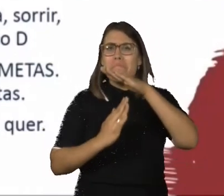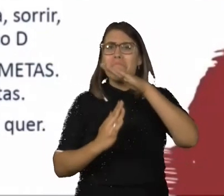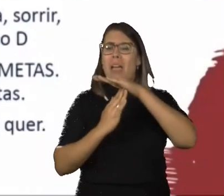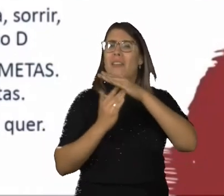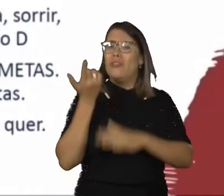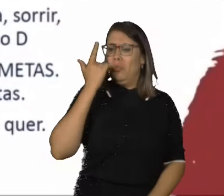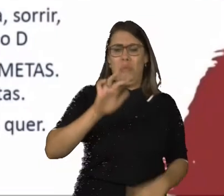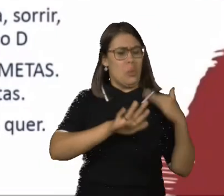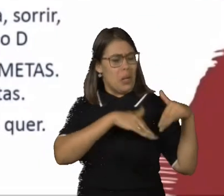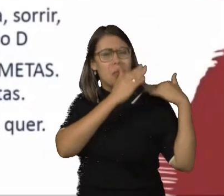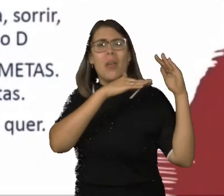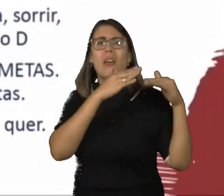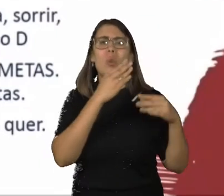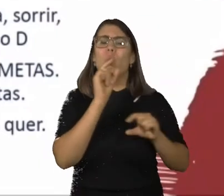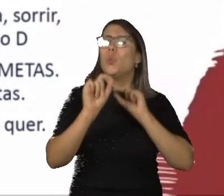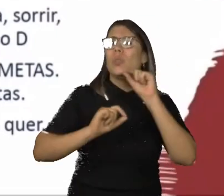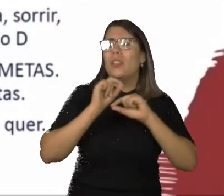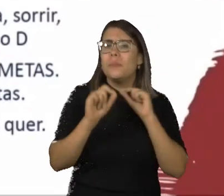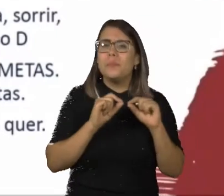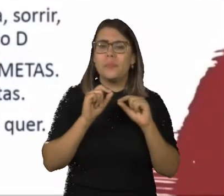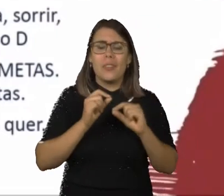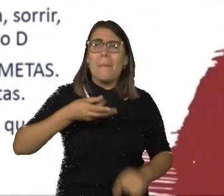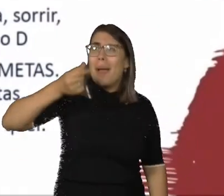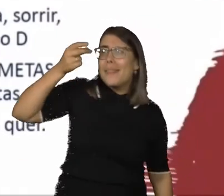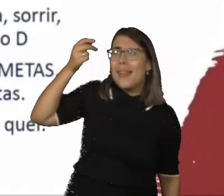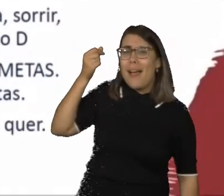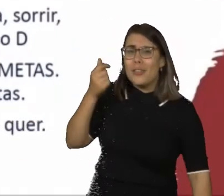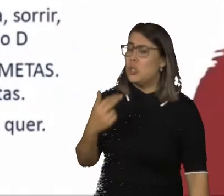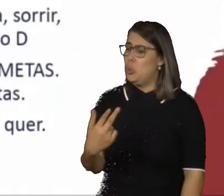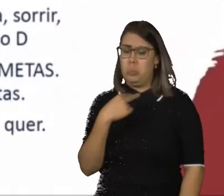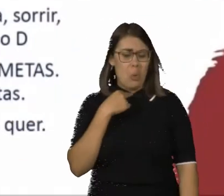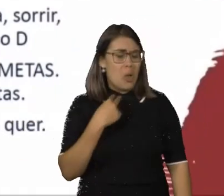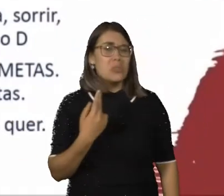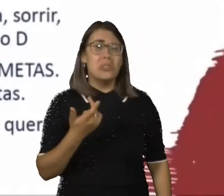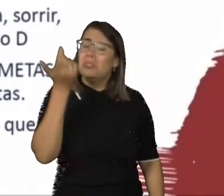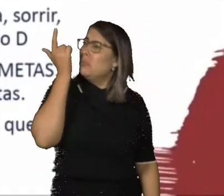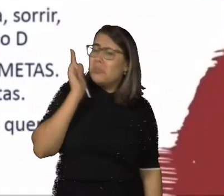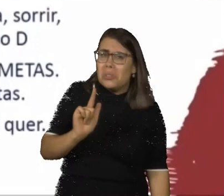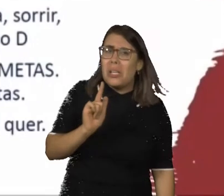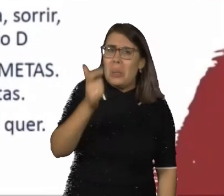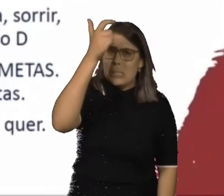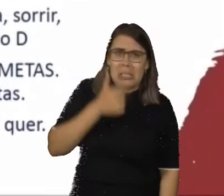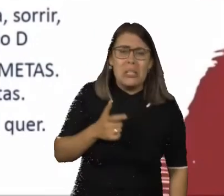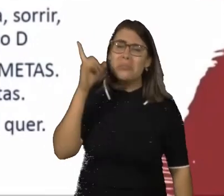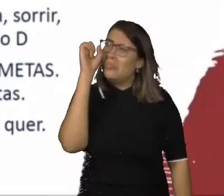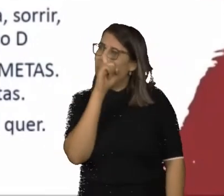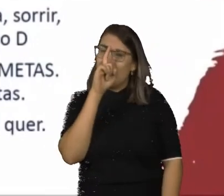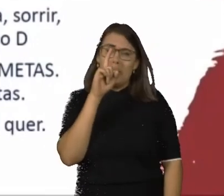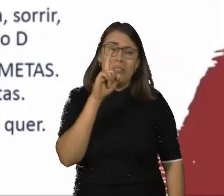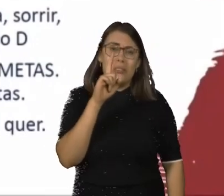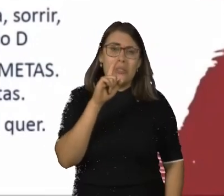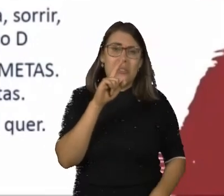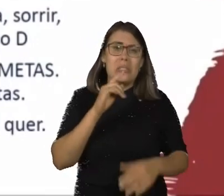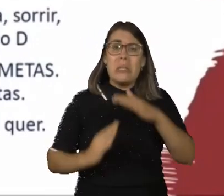avançar? Crenças que foram embutidas para a gente desde pequenos, que eu não posso, que eu não consigo, que para mim é difícil, é impossível.